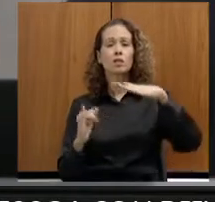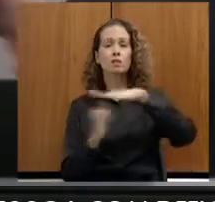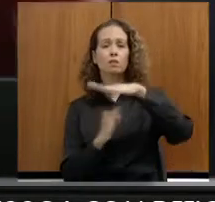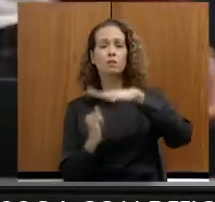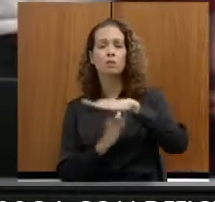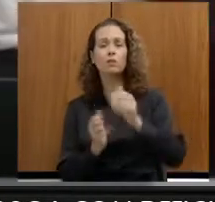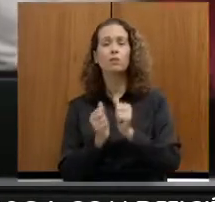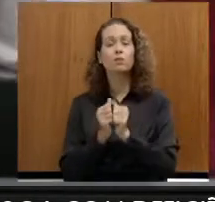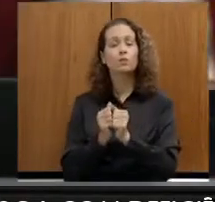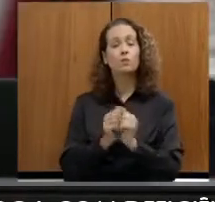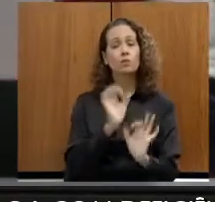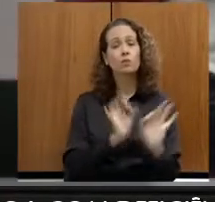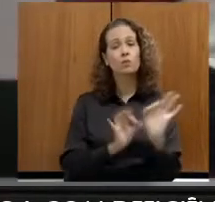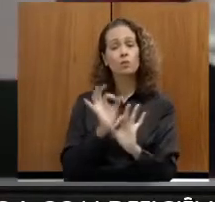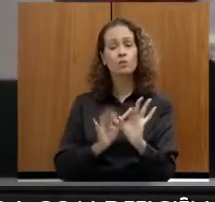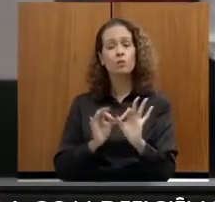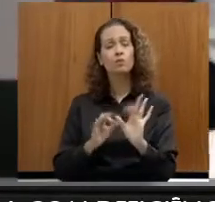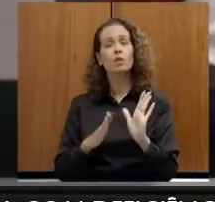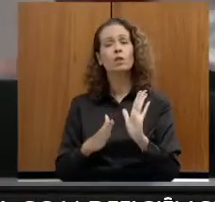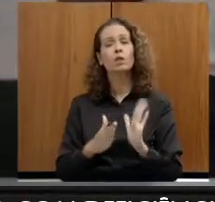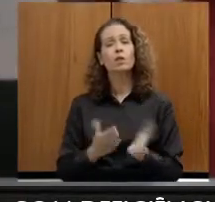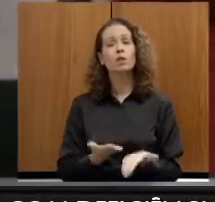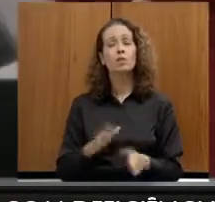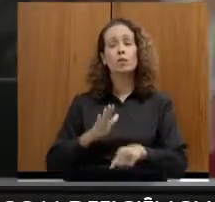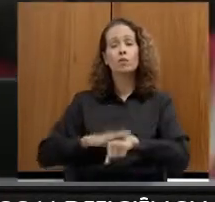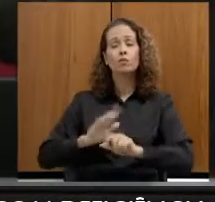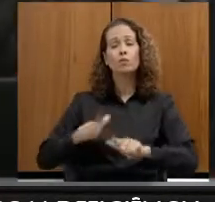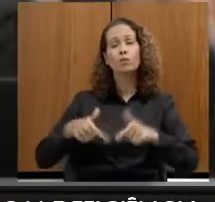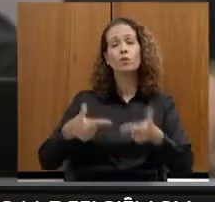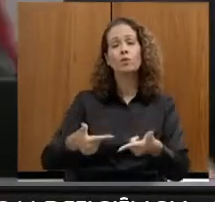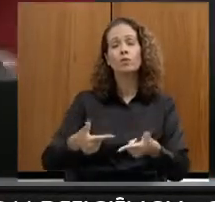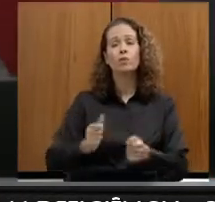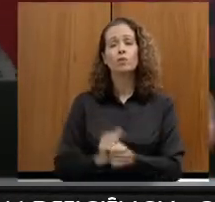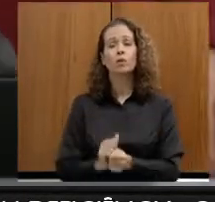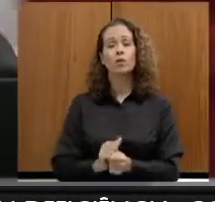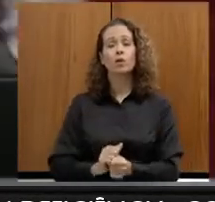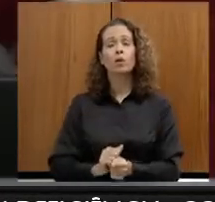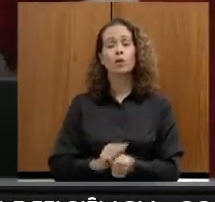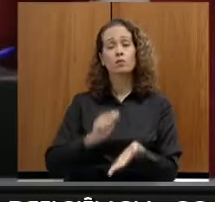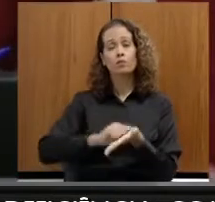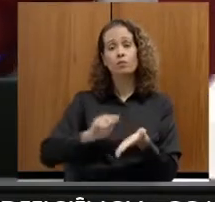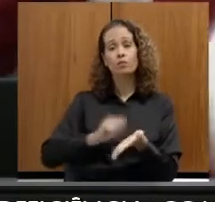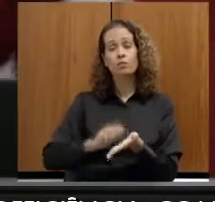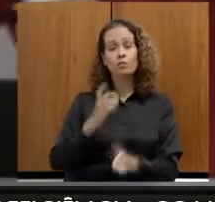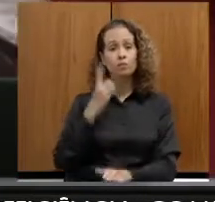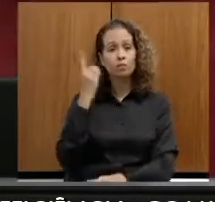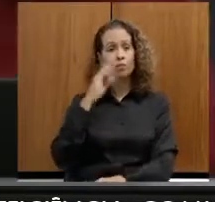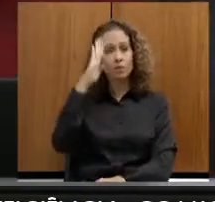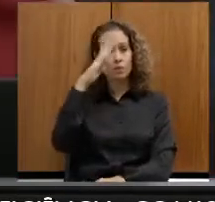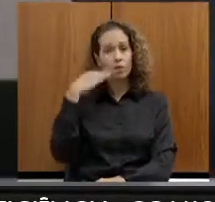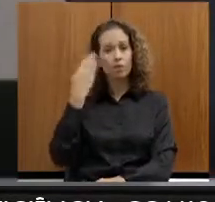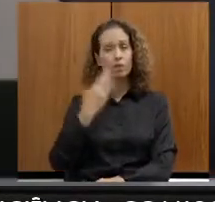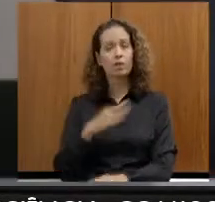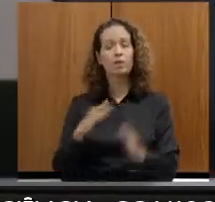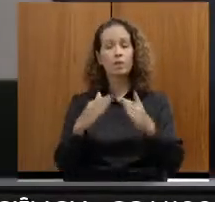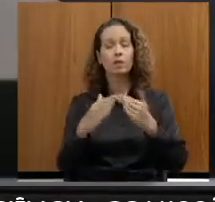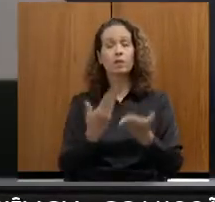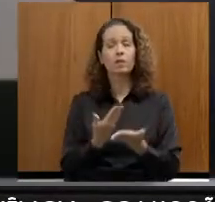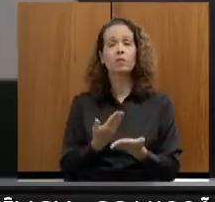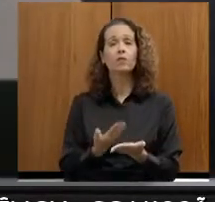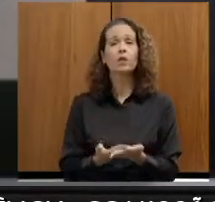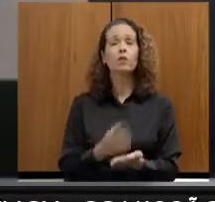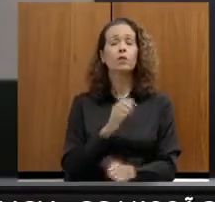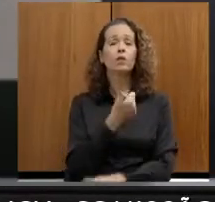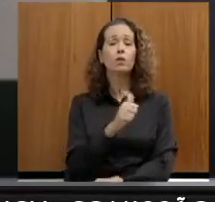realizadas e ações de recursos previstos. Autora, deputada Beatriz Serqueira. Requerimento 11.070